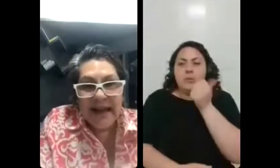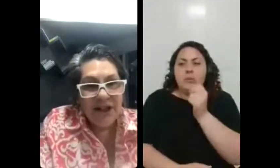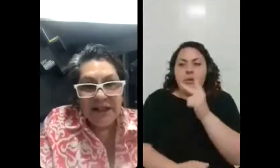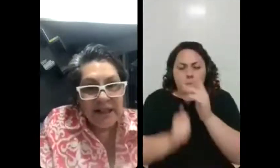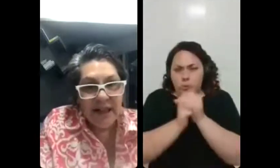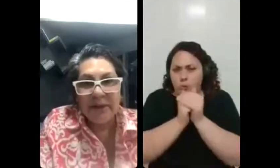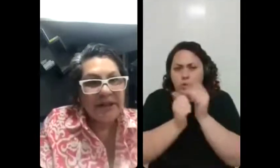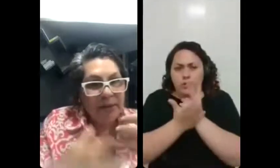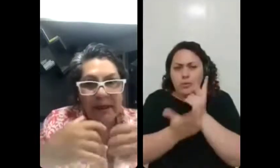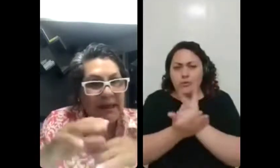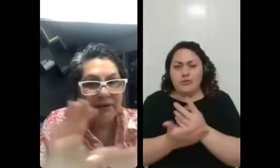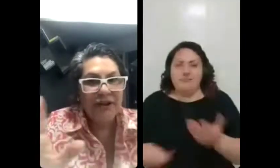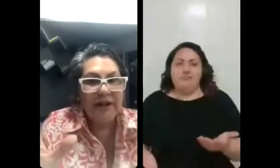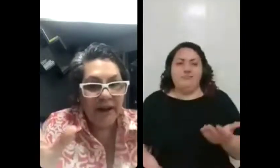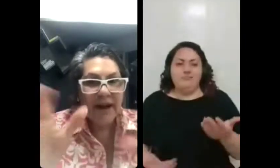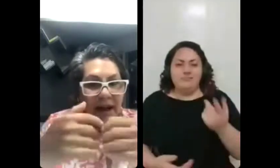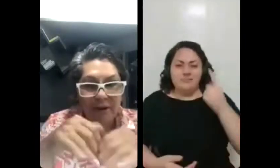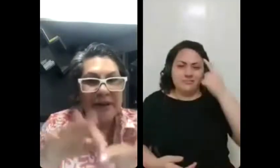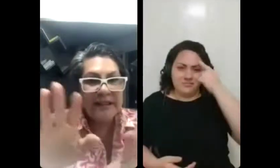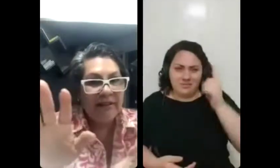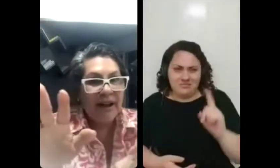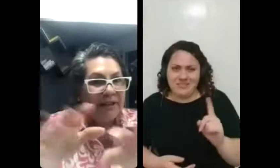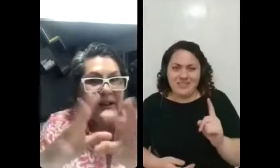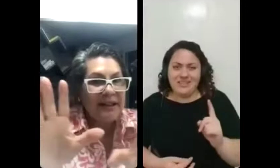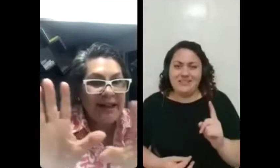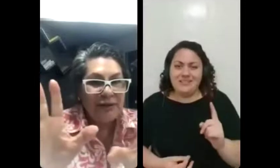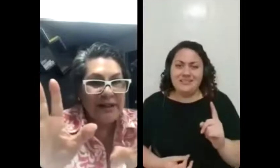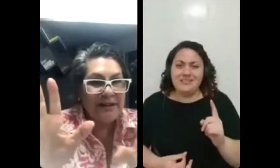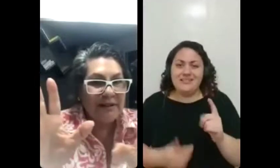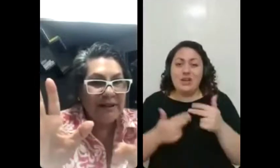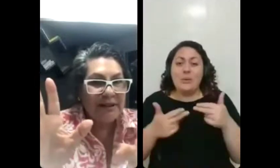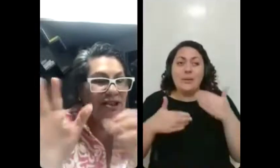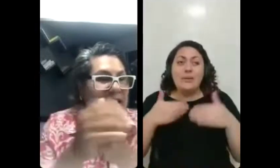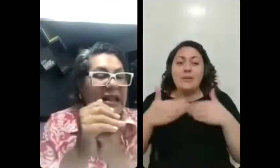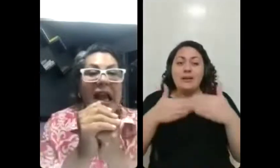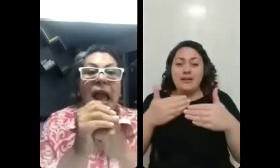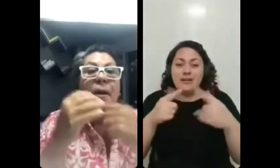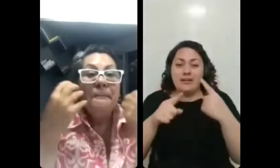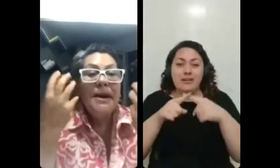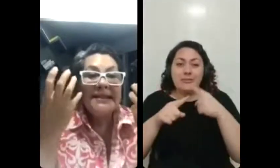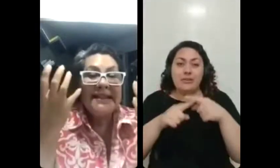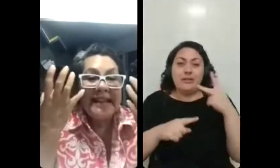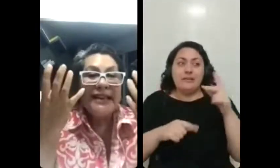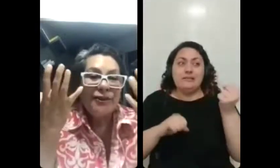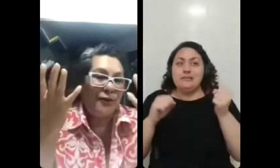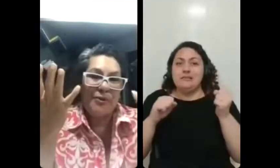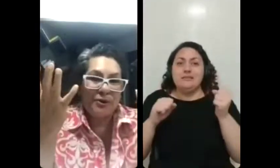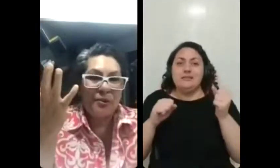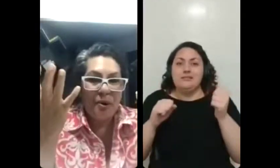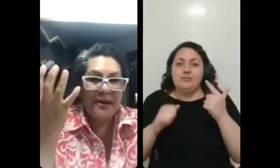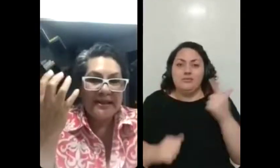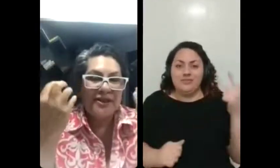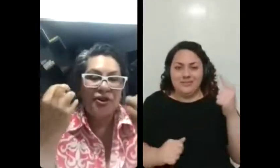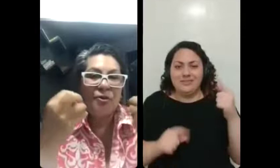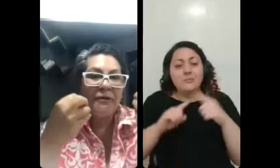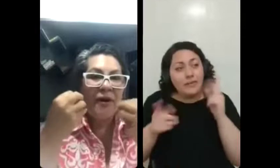intensidade assim, né? Porque se pensavam que tava, a coisa tava indo, a intensidade de vocês não tava tão grande assim. Mas isso foi muito